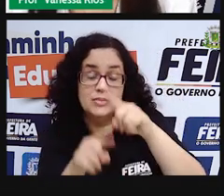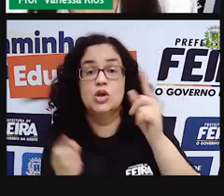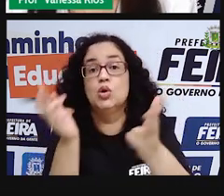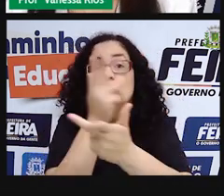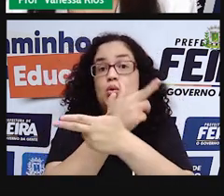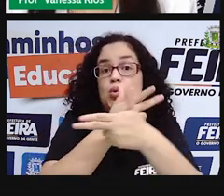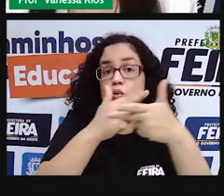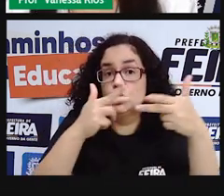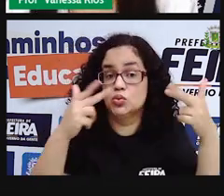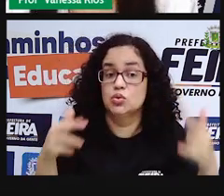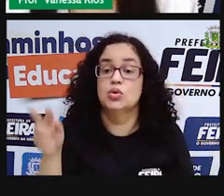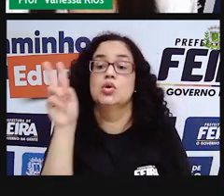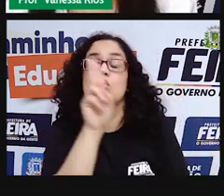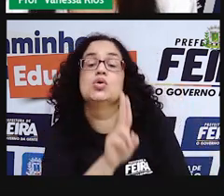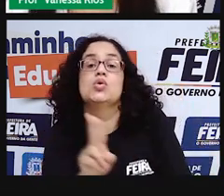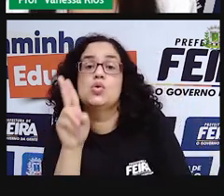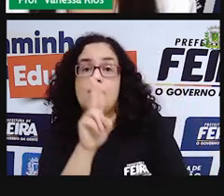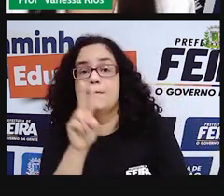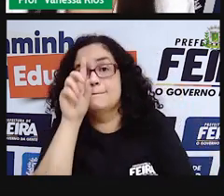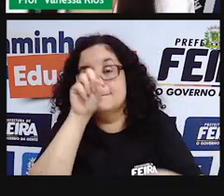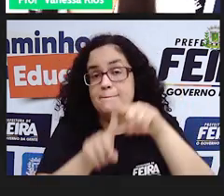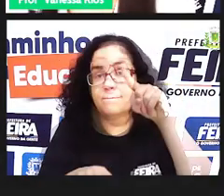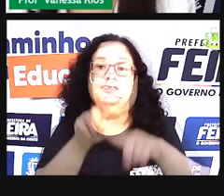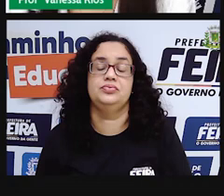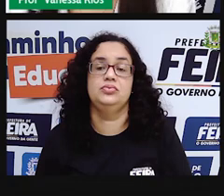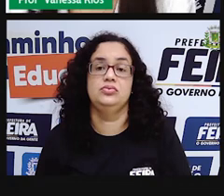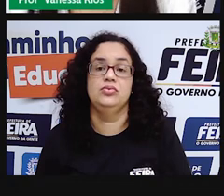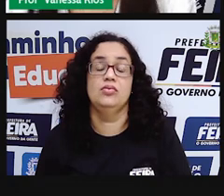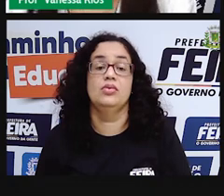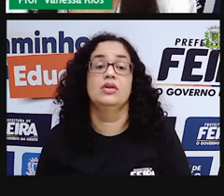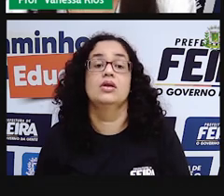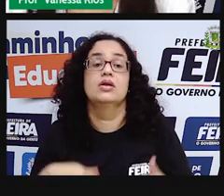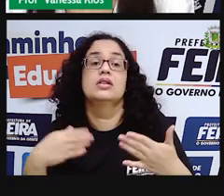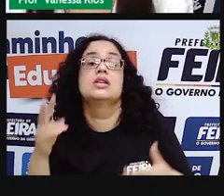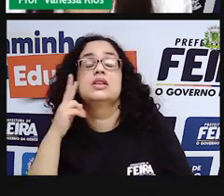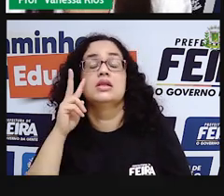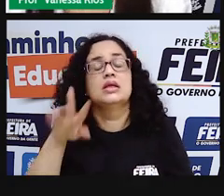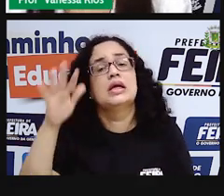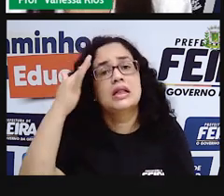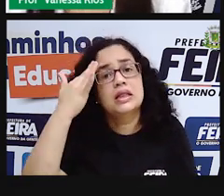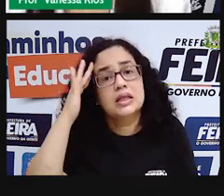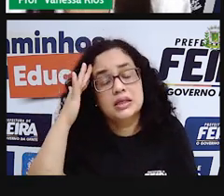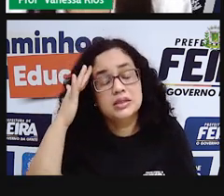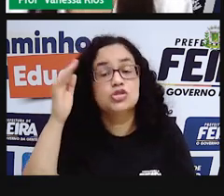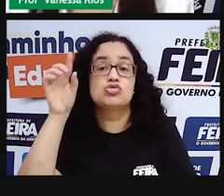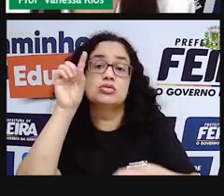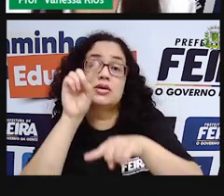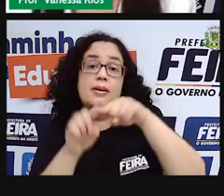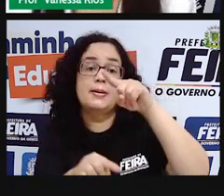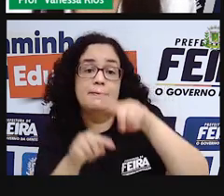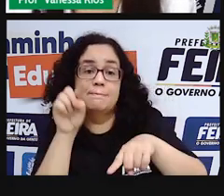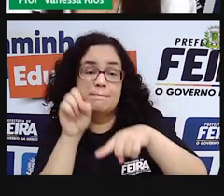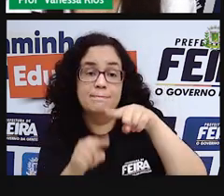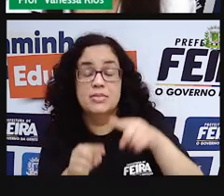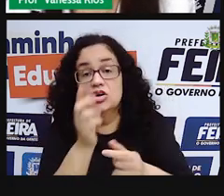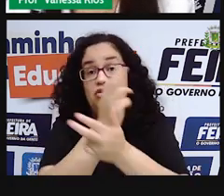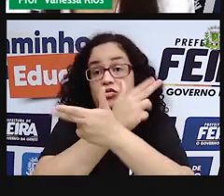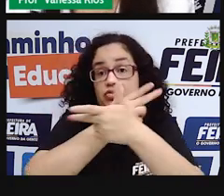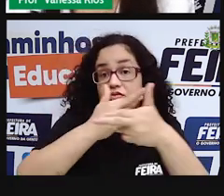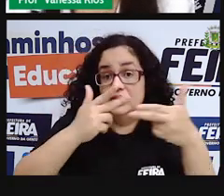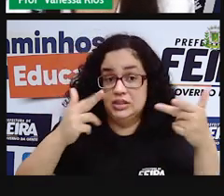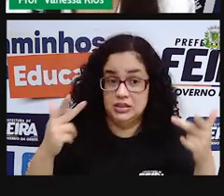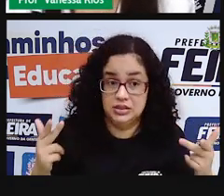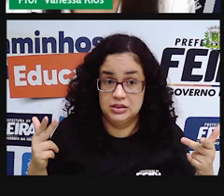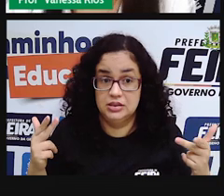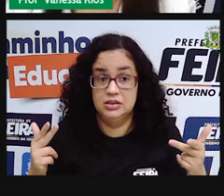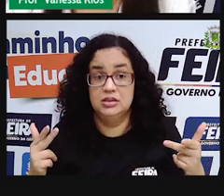feitas utilizando aí o material plástico. Mas aí a gente tem que entender que esses materiais são diferentes, né,